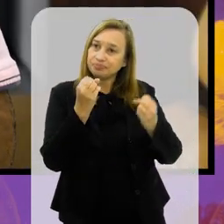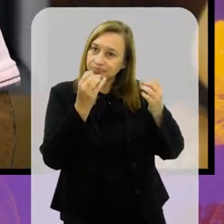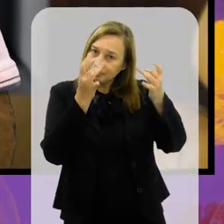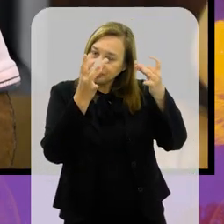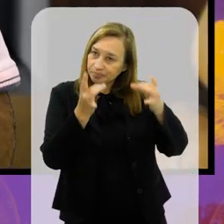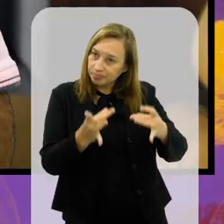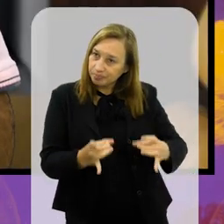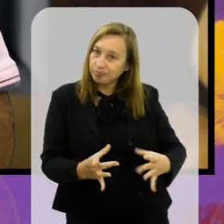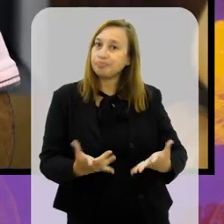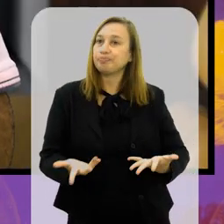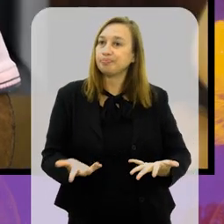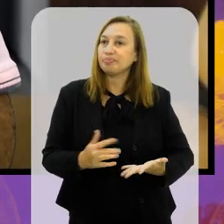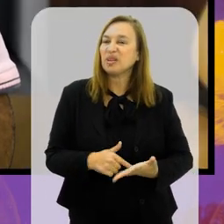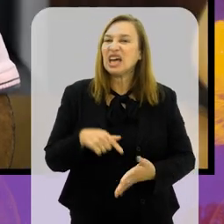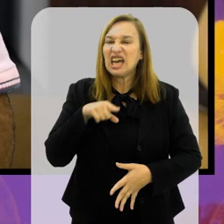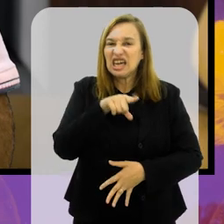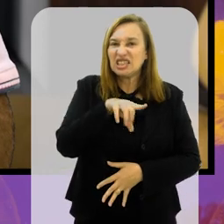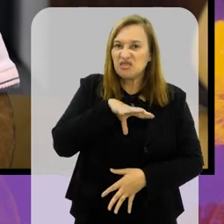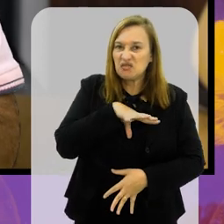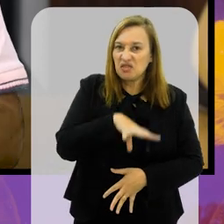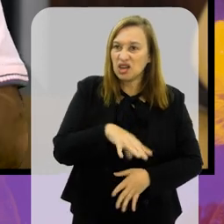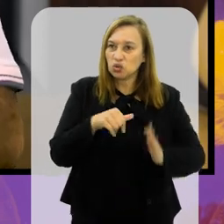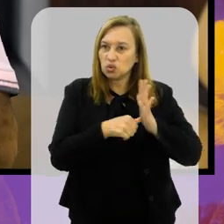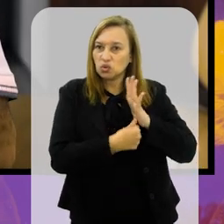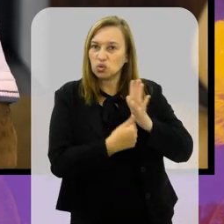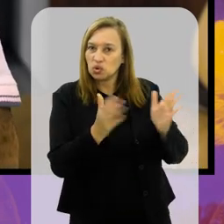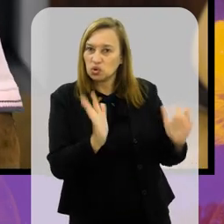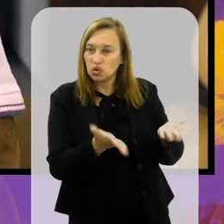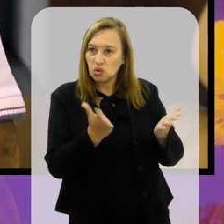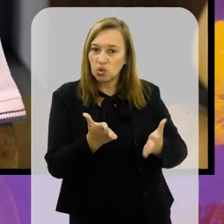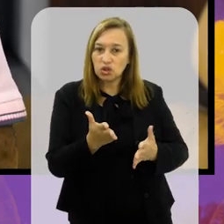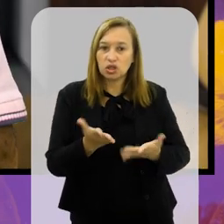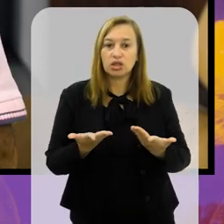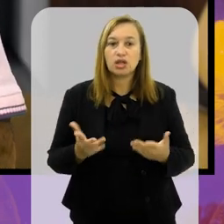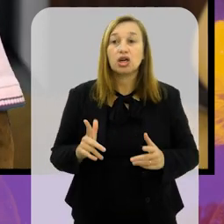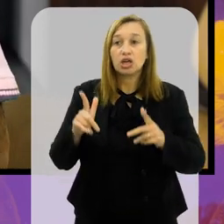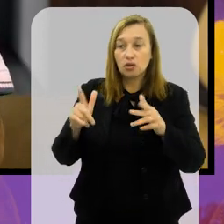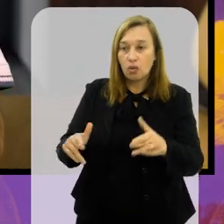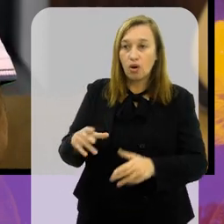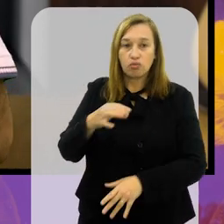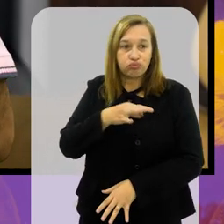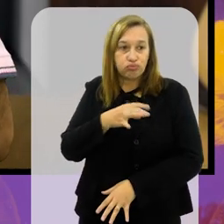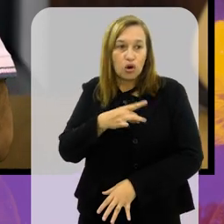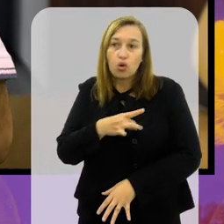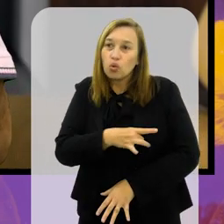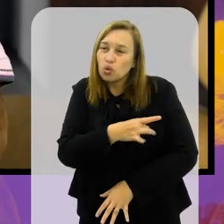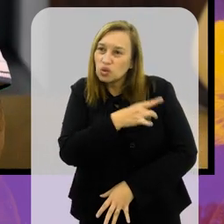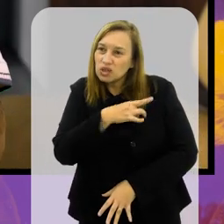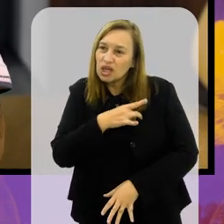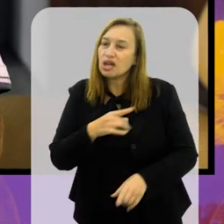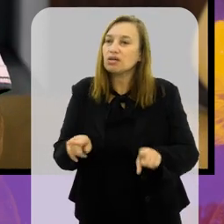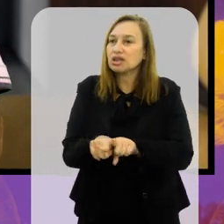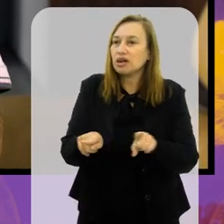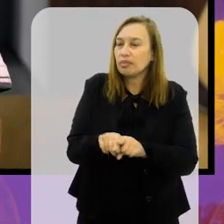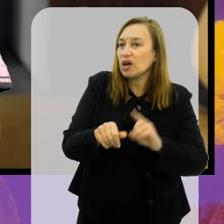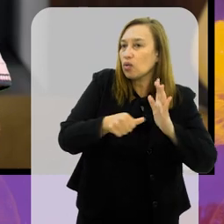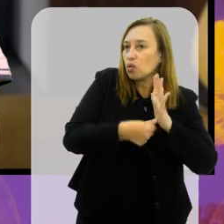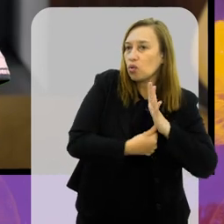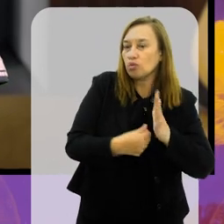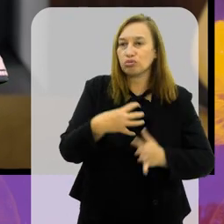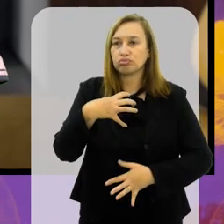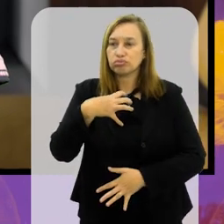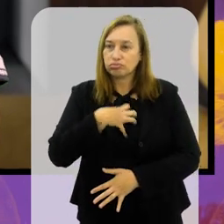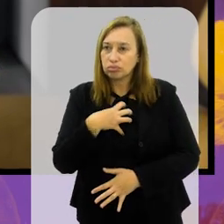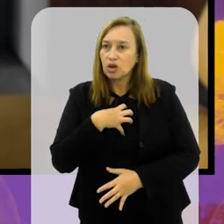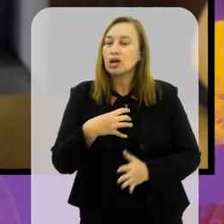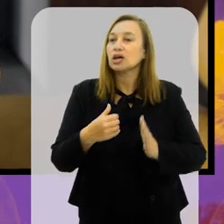detalhe, e tem um detalhe, Wellington, desculpa cortá-lo. Esse Vasco de hoje, como é o Cruzeiro, como é o Bahia e